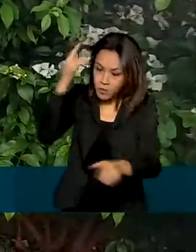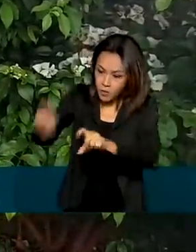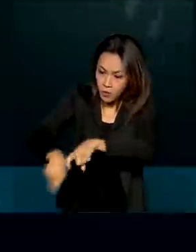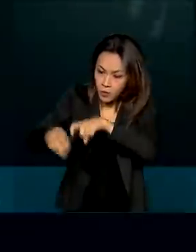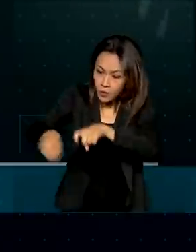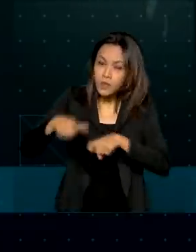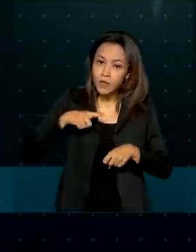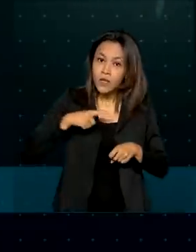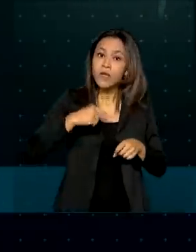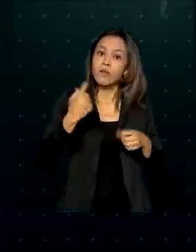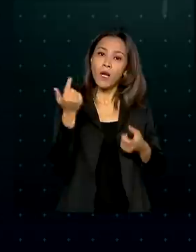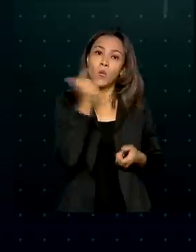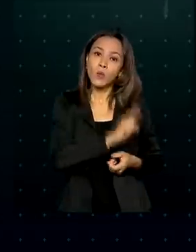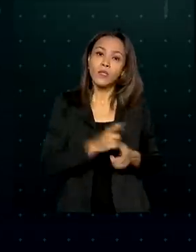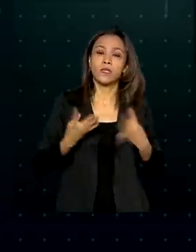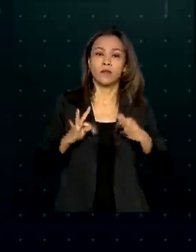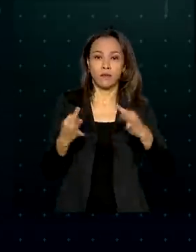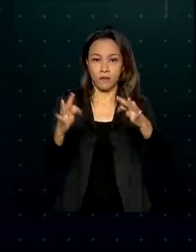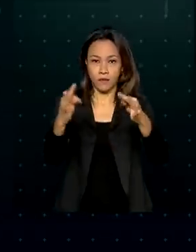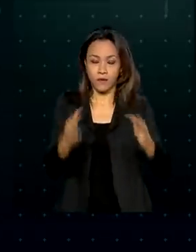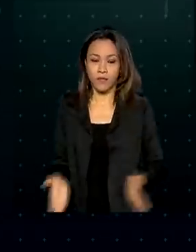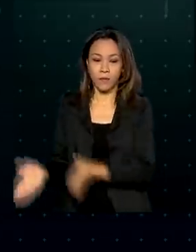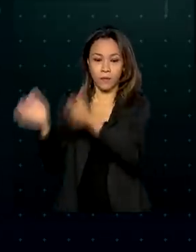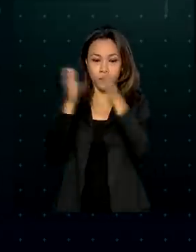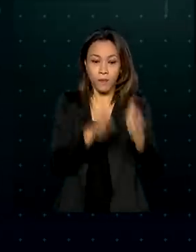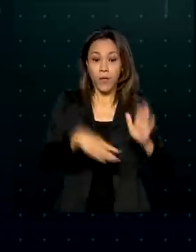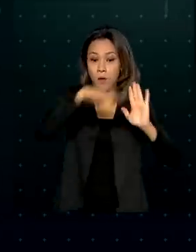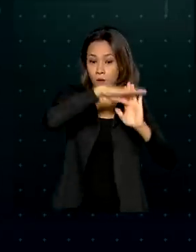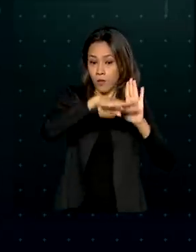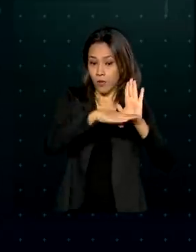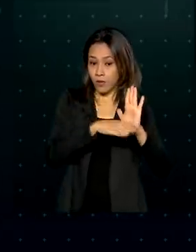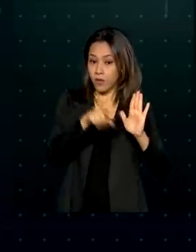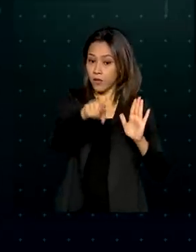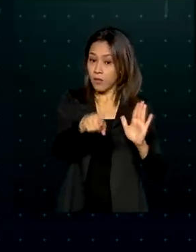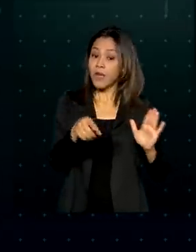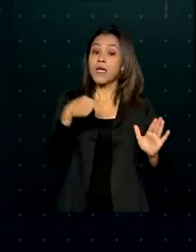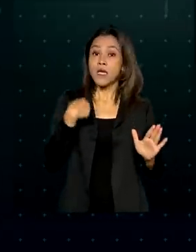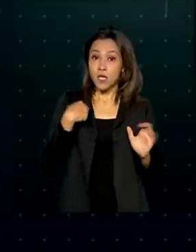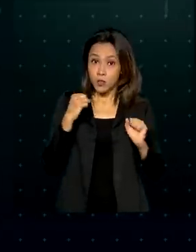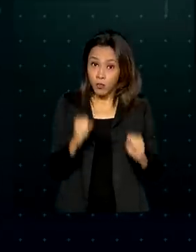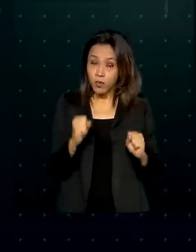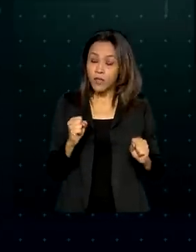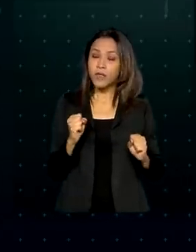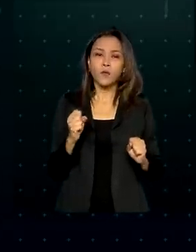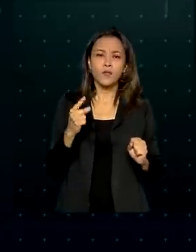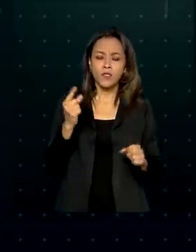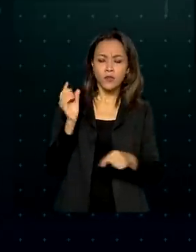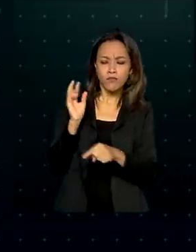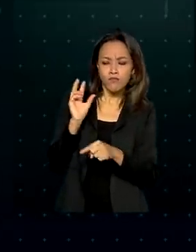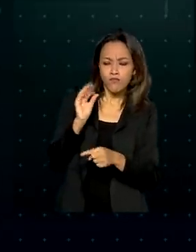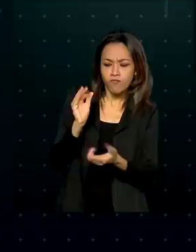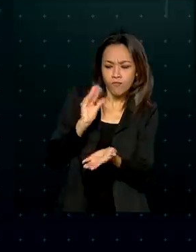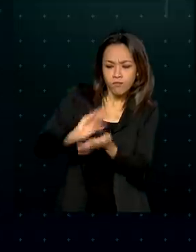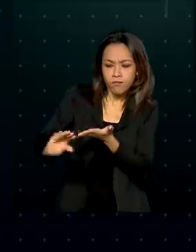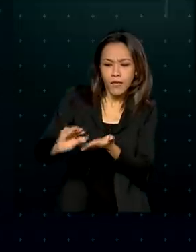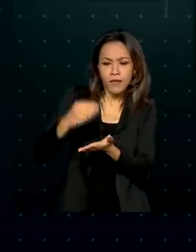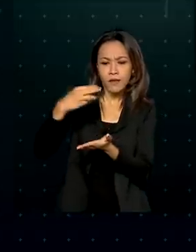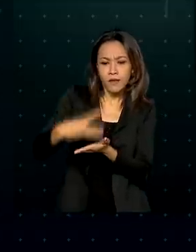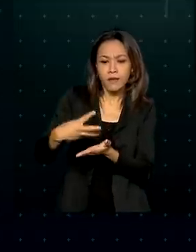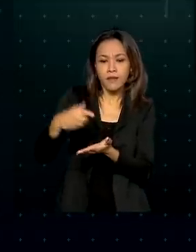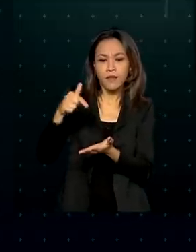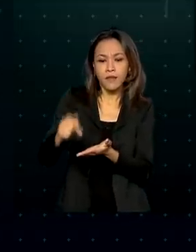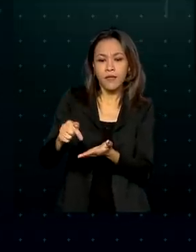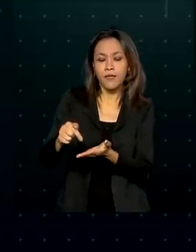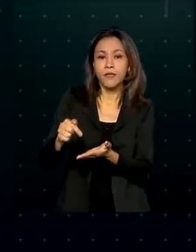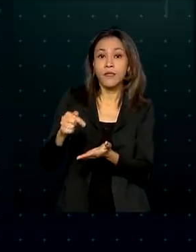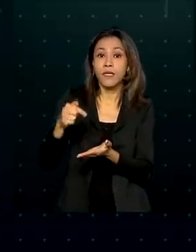tecnologias. Com o programa, no último semestre, os produtores rurais puderam investir na recuperação de 372